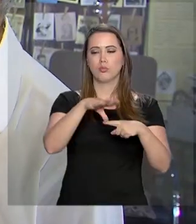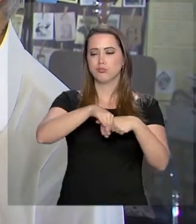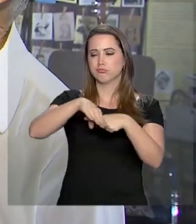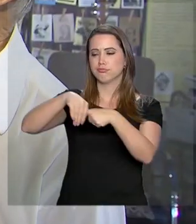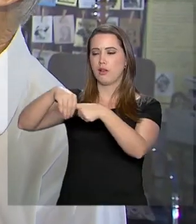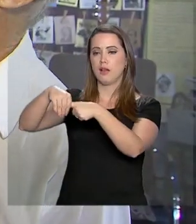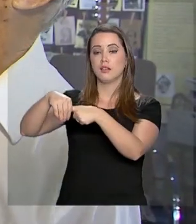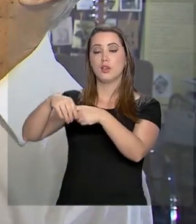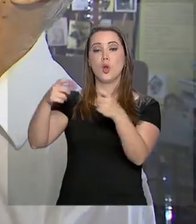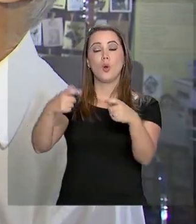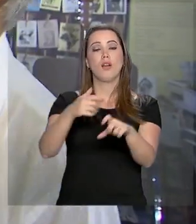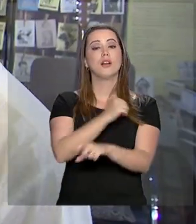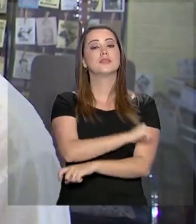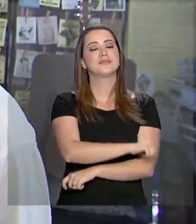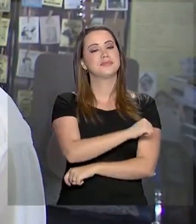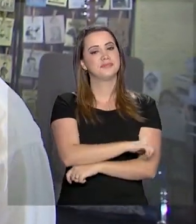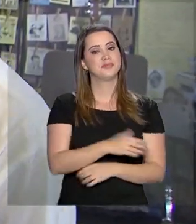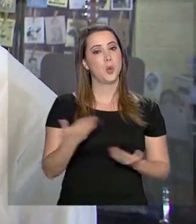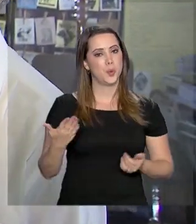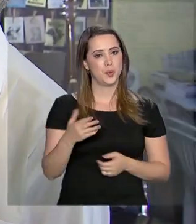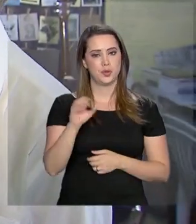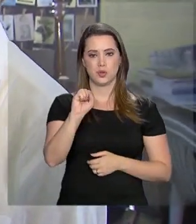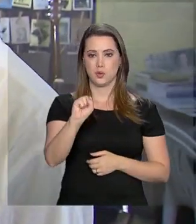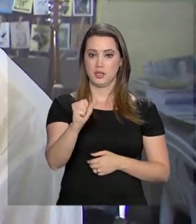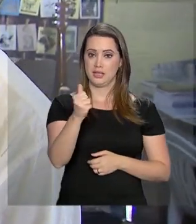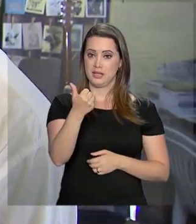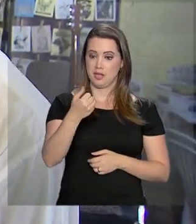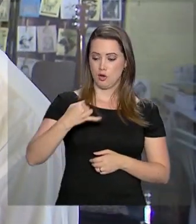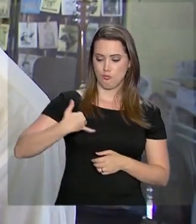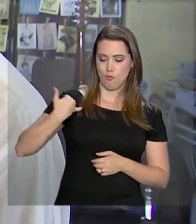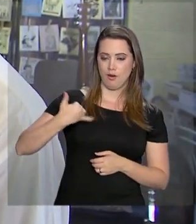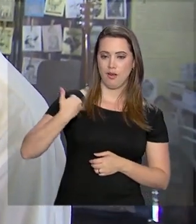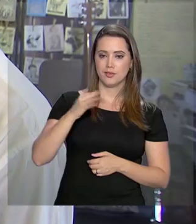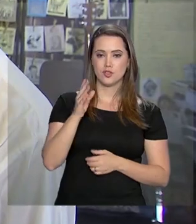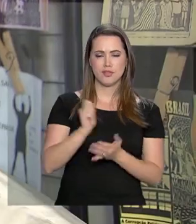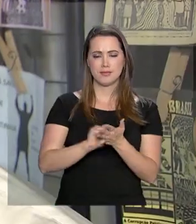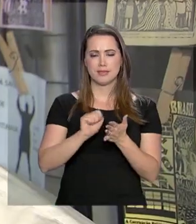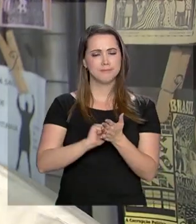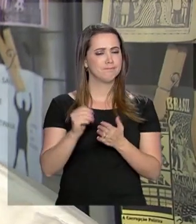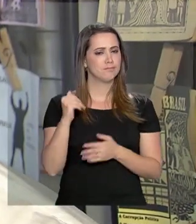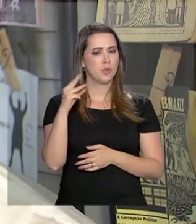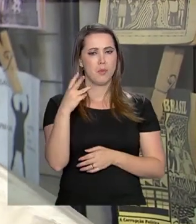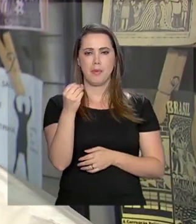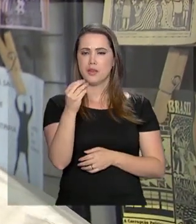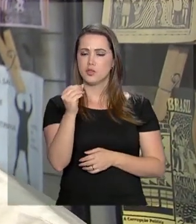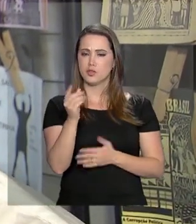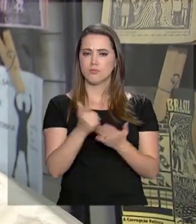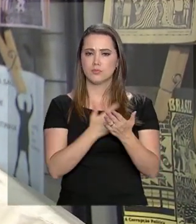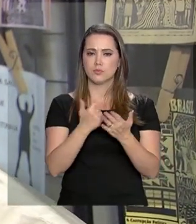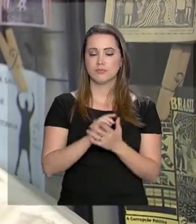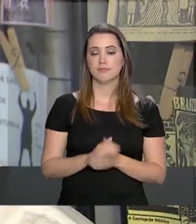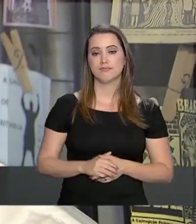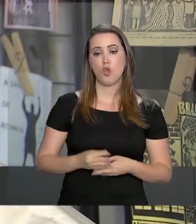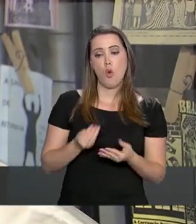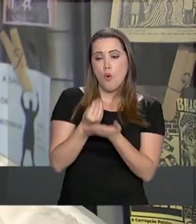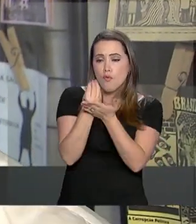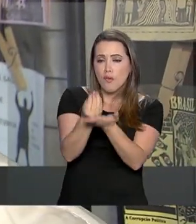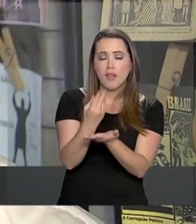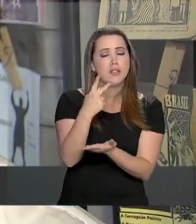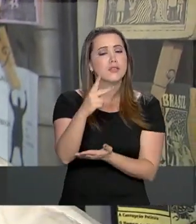Janeiro. Hoje, aos 81 anos, é autor de mais de 300 folhetos. Dedico ao Senhor meu livro,